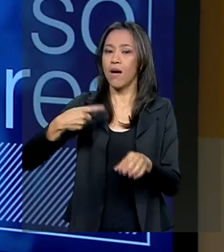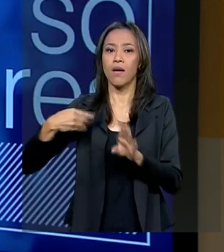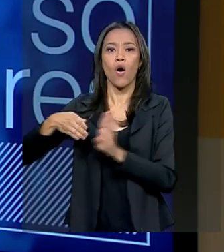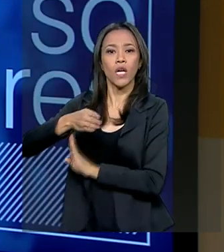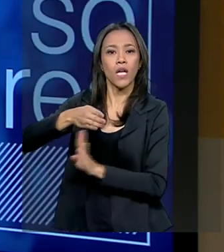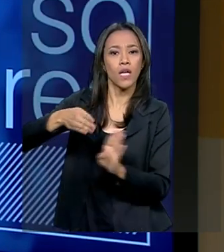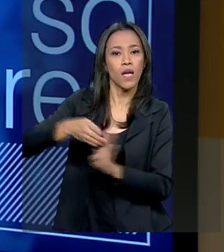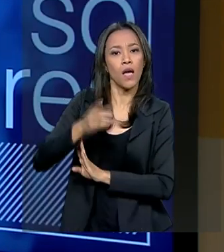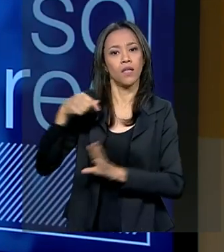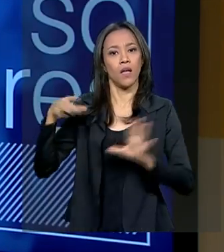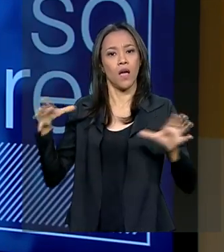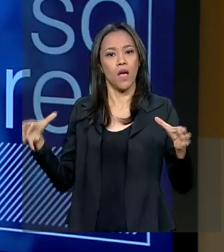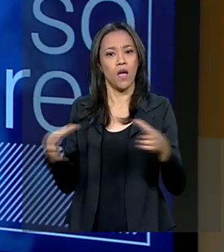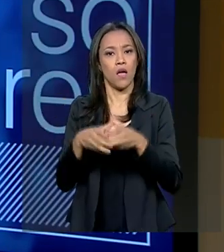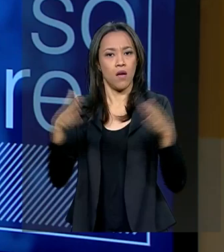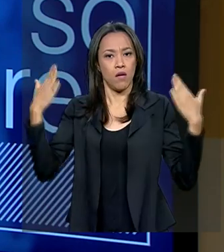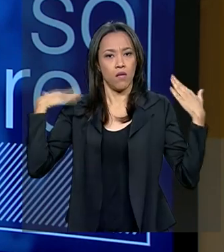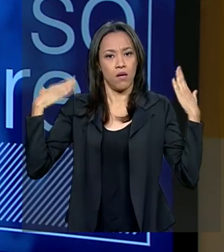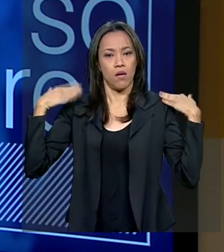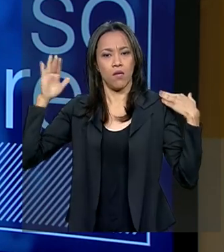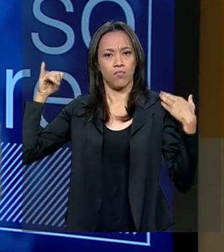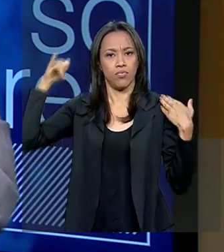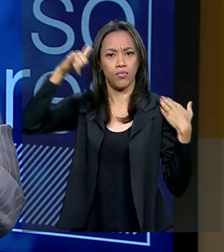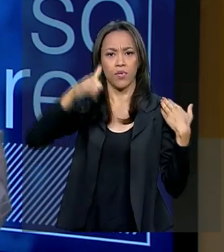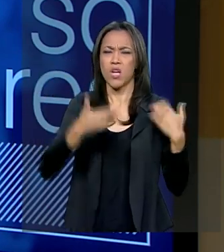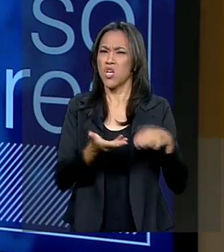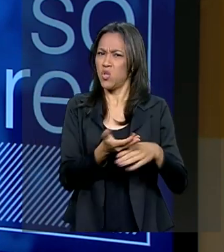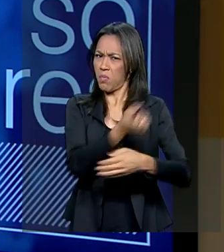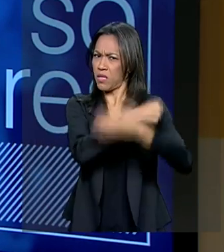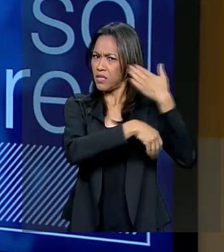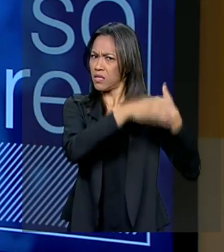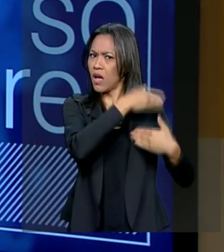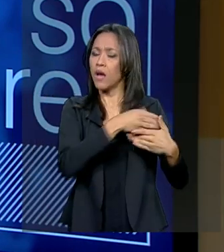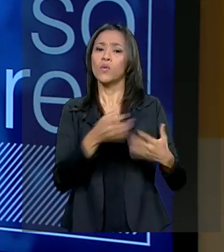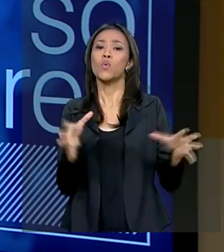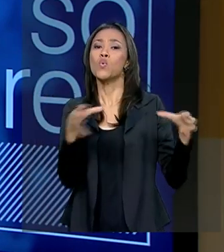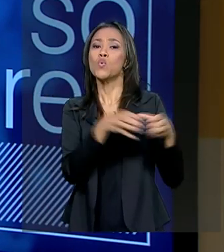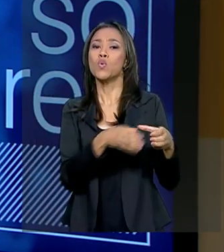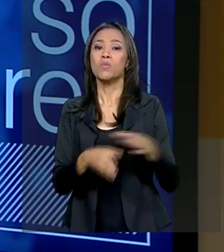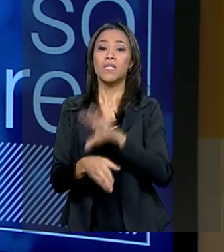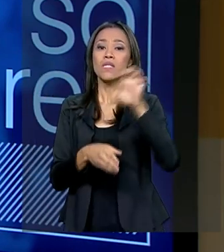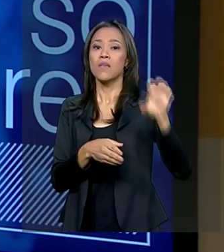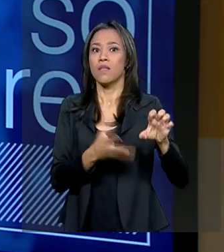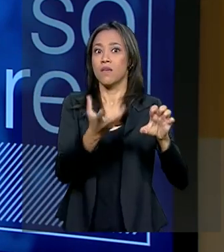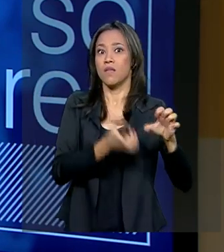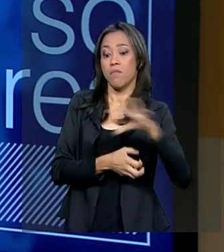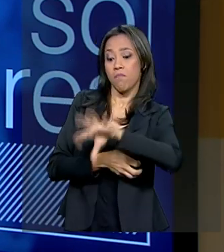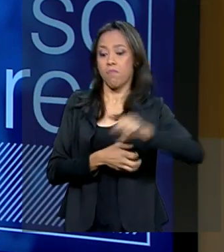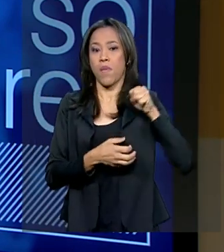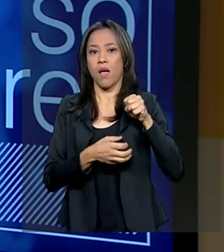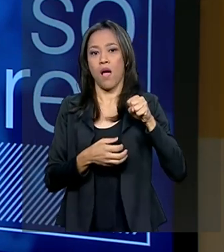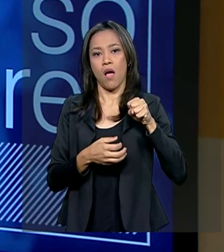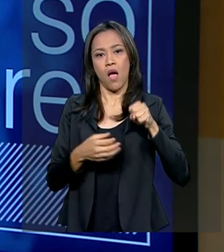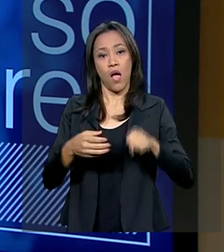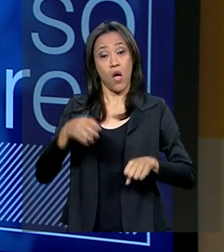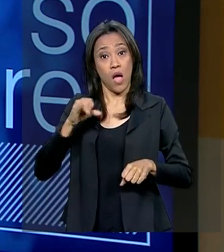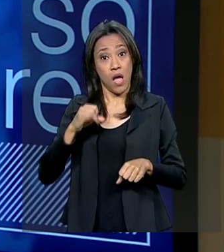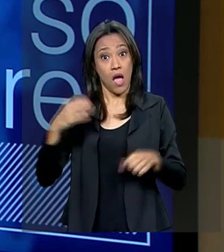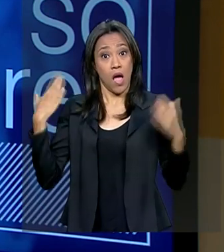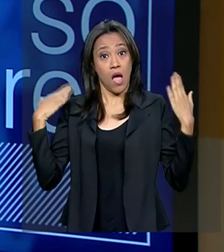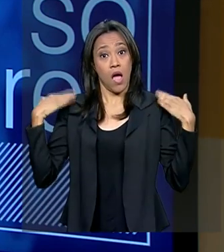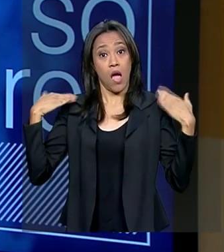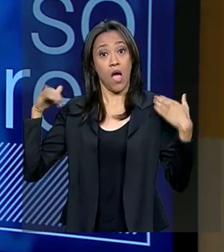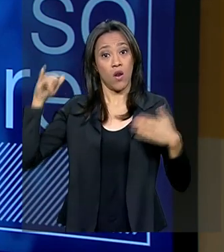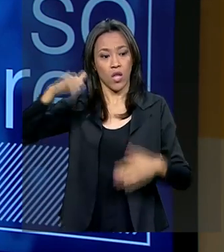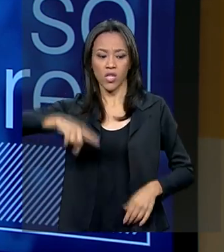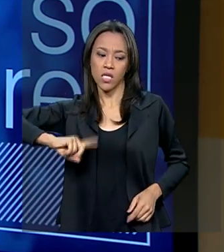No passado, teve governos de esquerda que tentaram pegar o ITA, colocar debaixo do braço. A Aeronáutica bateu o pé e falou, não, a gente quer manter o ITA